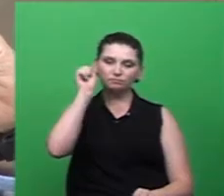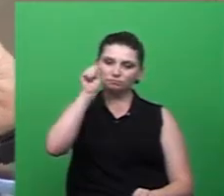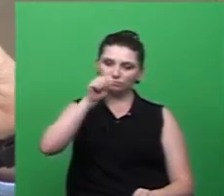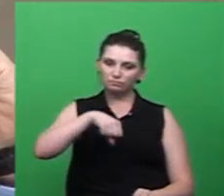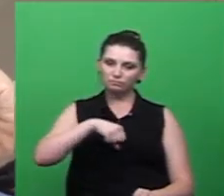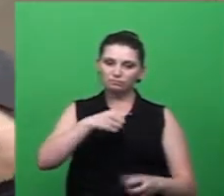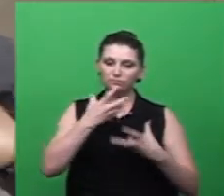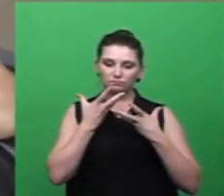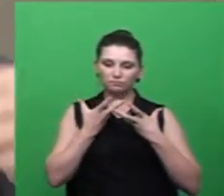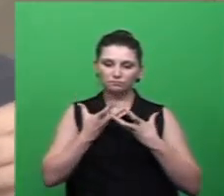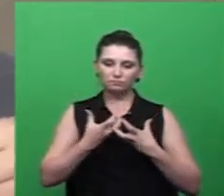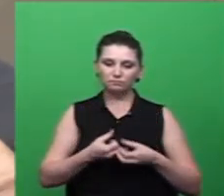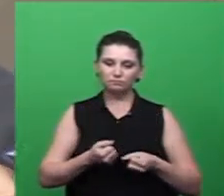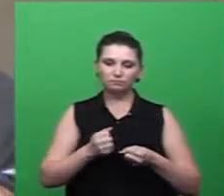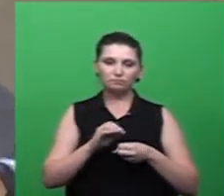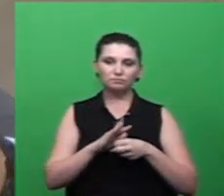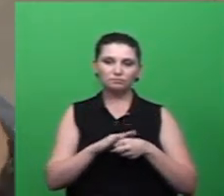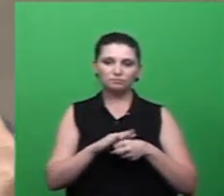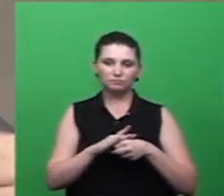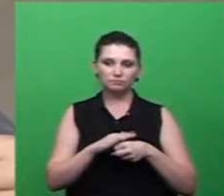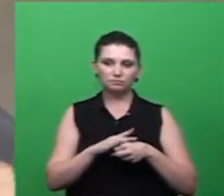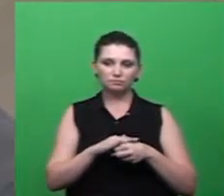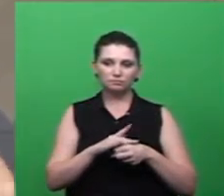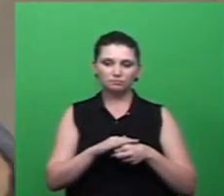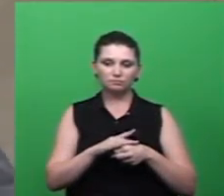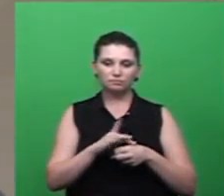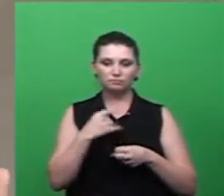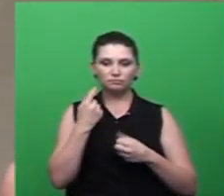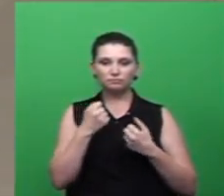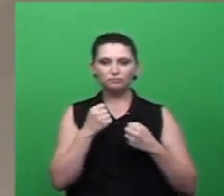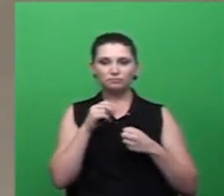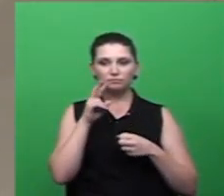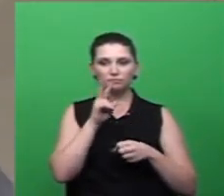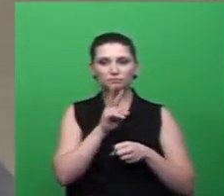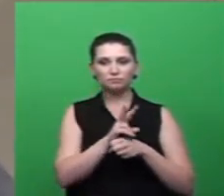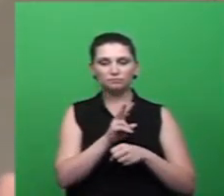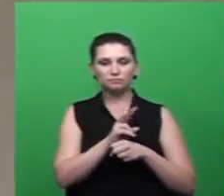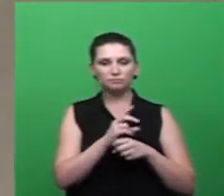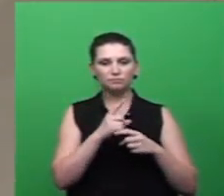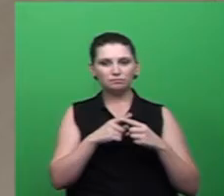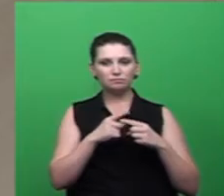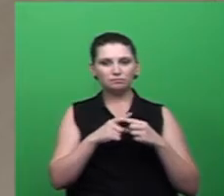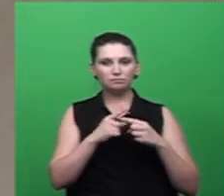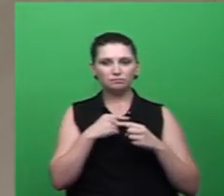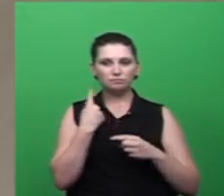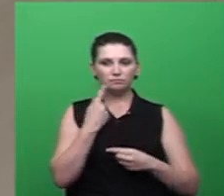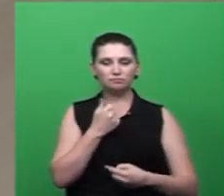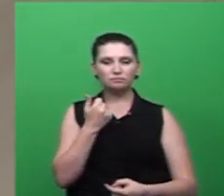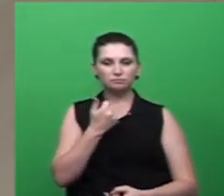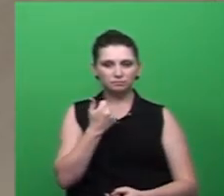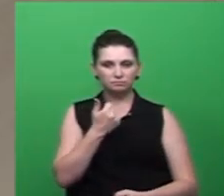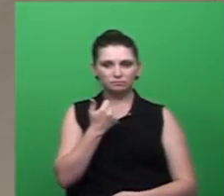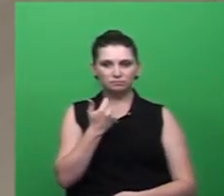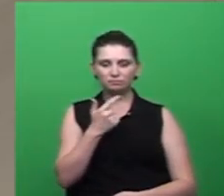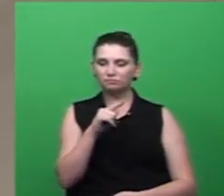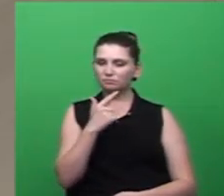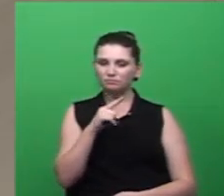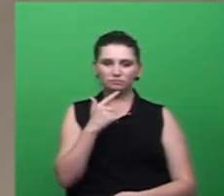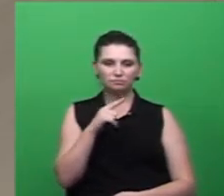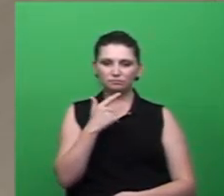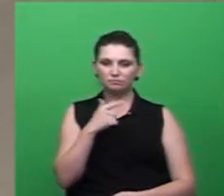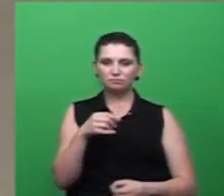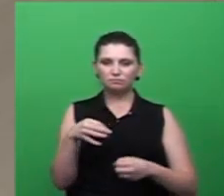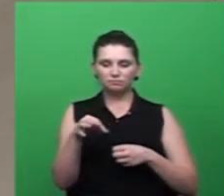doente. Então, a gente se mantém em uma sfera muito confortável, por quê? Primeiro de tudo, a gente não tem um vetor, nós não temos um mosquito